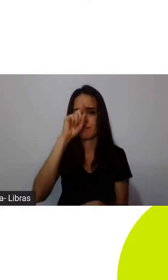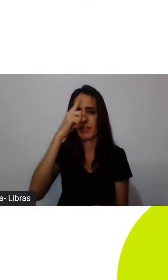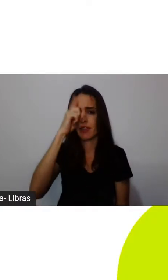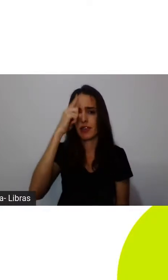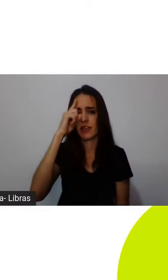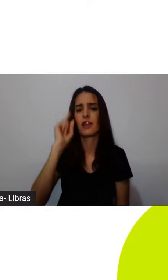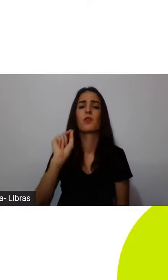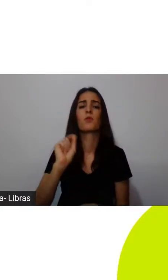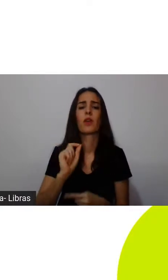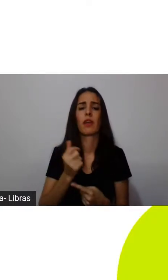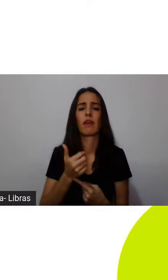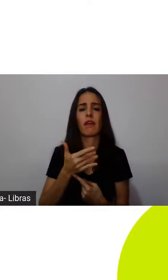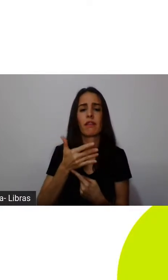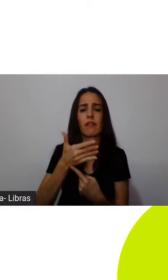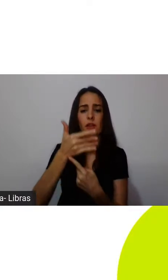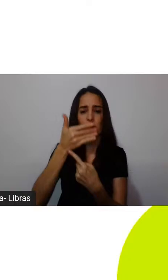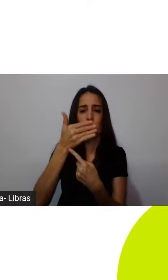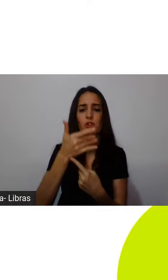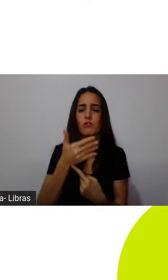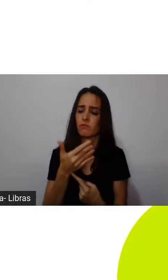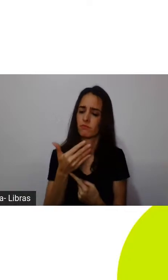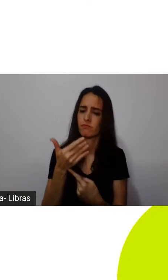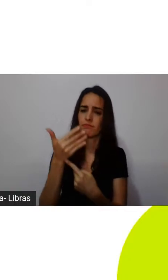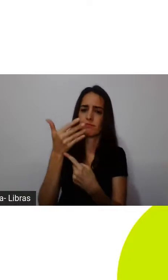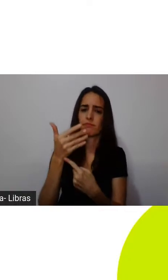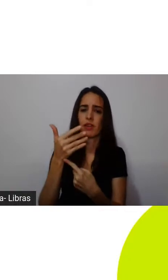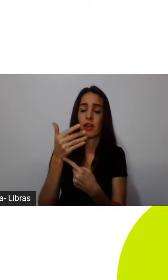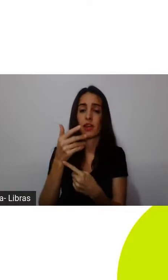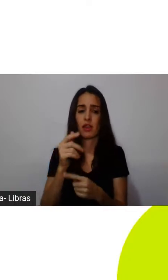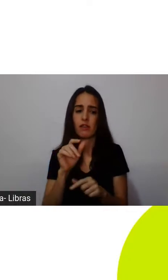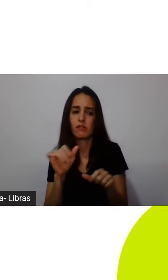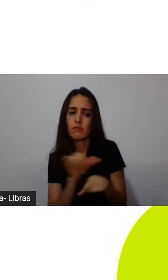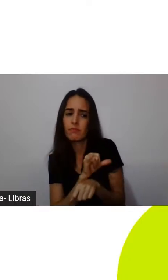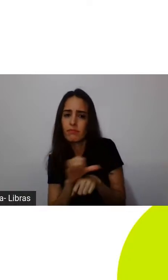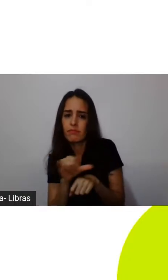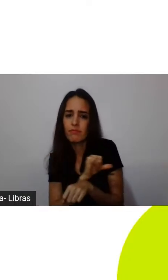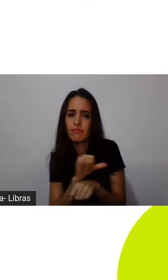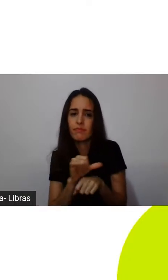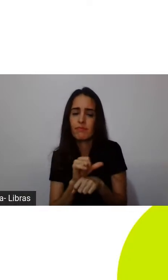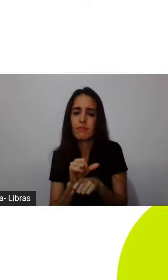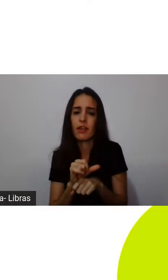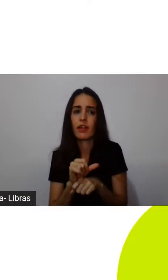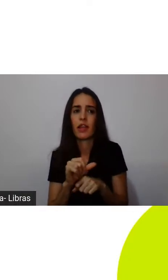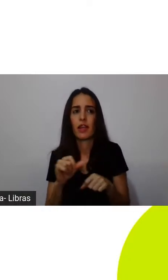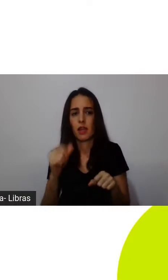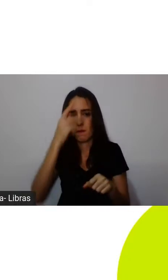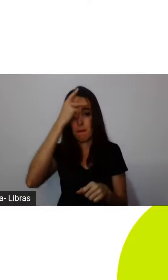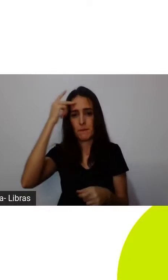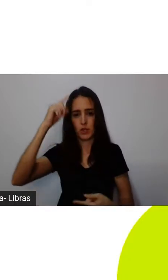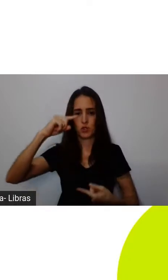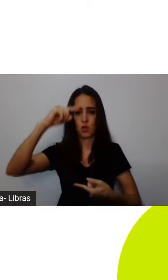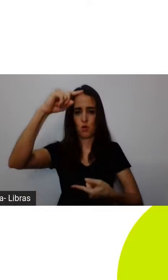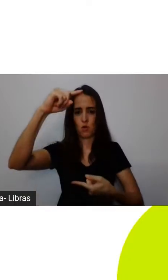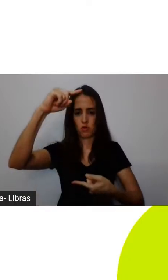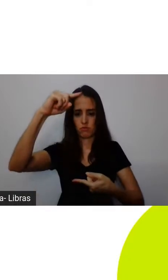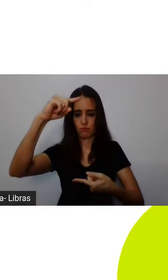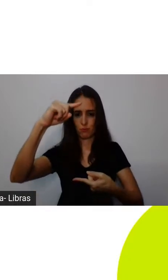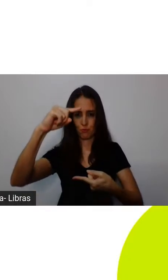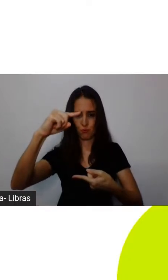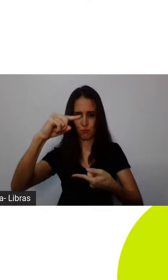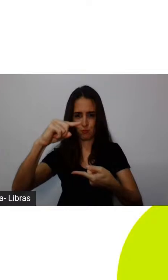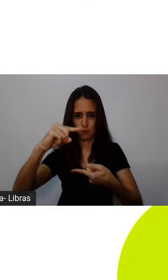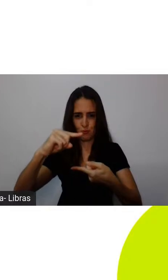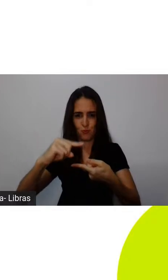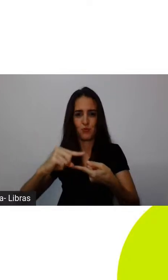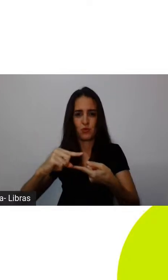os cientistas noruegueses inventam uma tecnologia que diminui as pessoas do tamanho de uma caneta. Mas por que a gente gostaria de ser